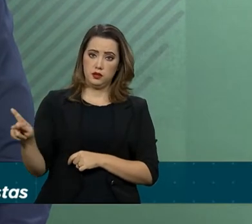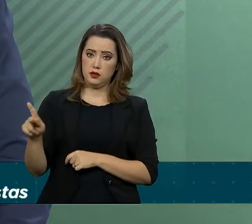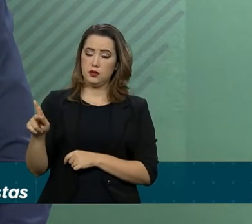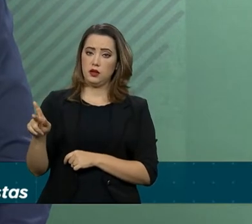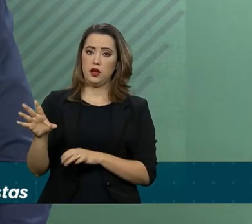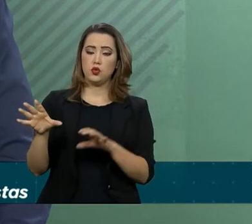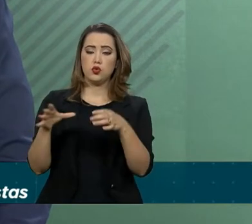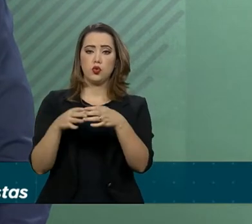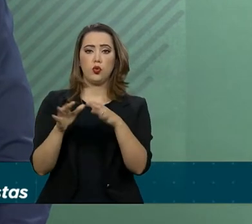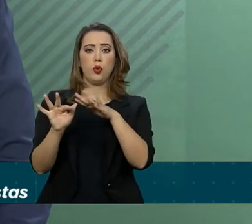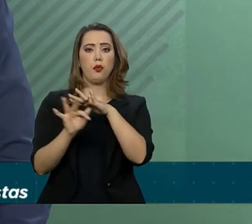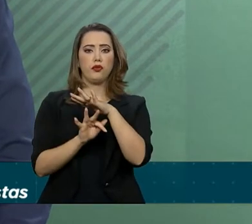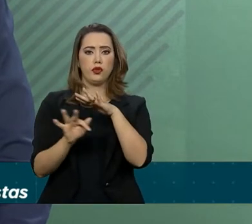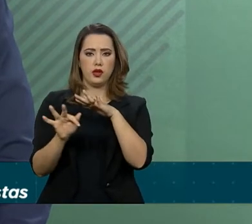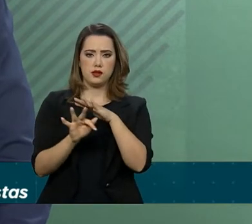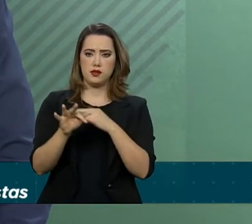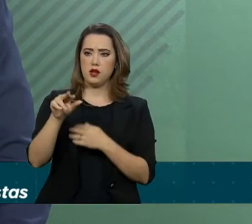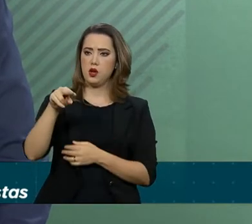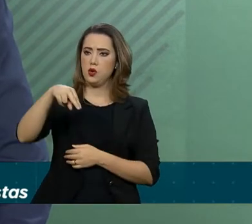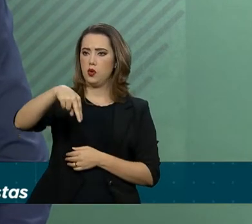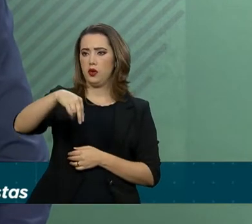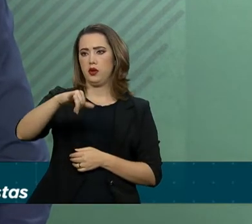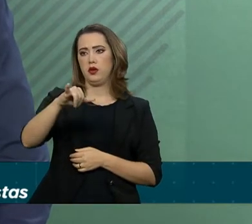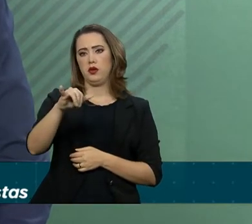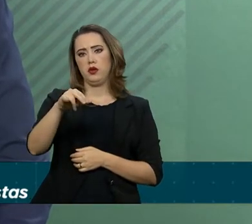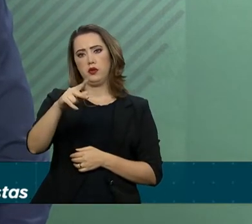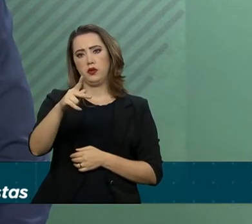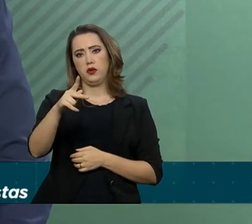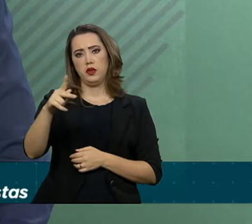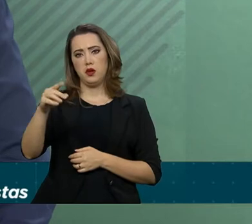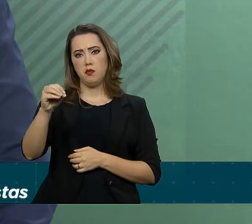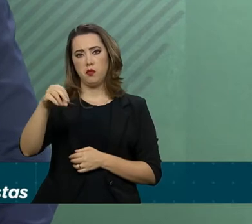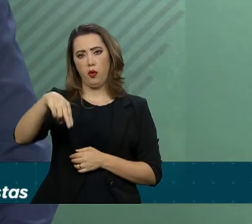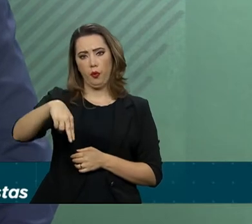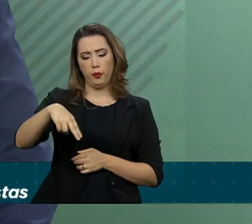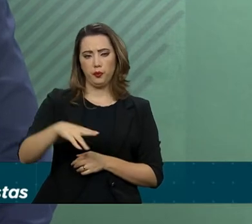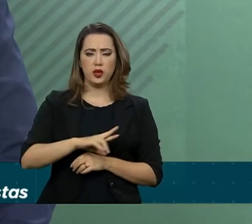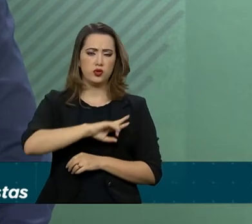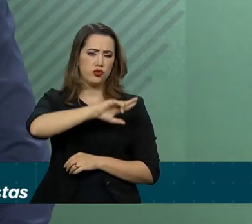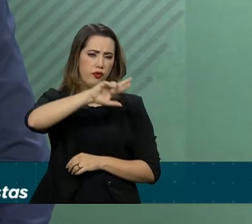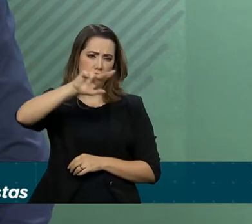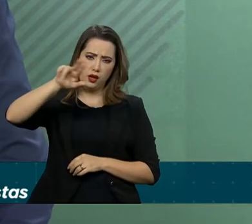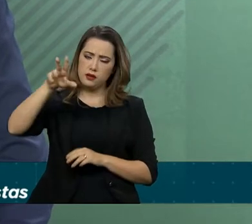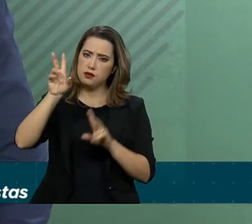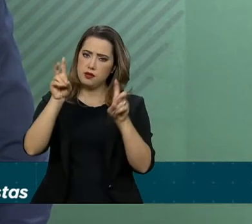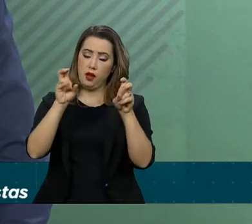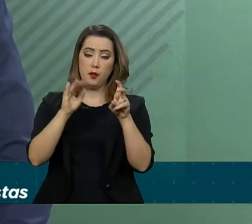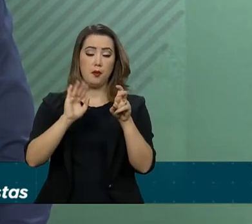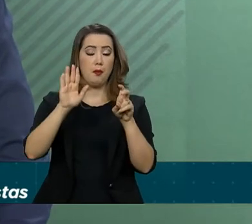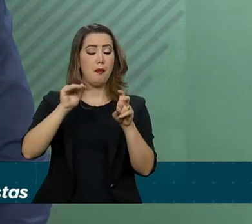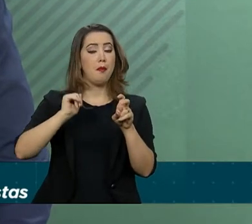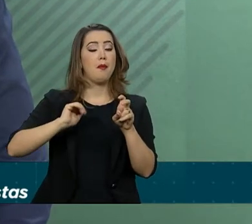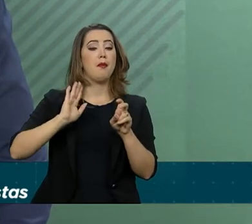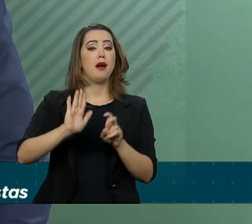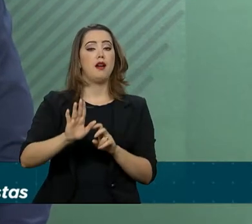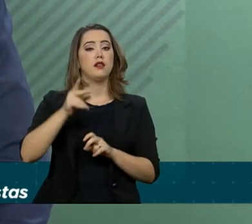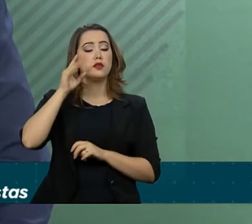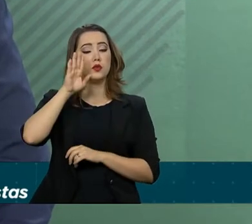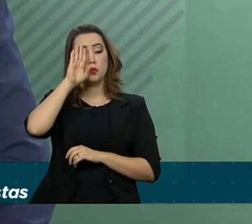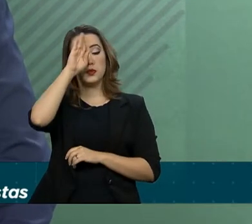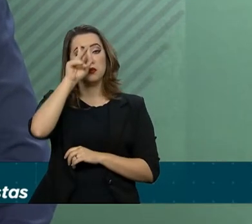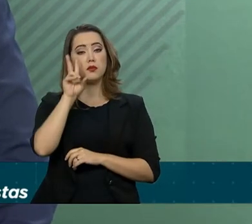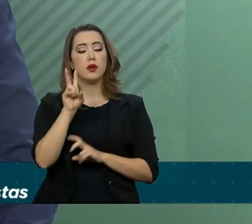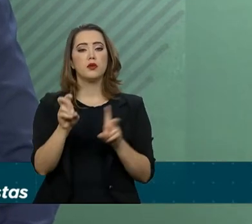Nipom. O senhor Sasakawa tratou de vários assuntos, porém, o principal deles foi